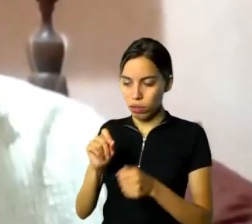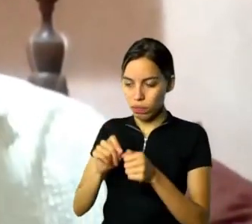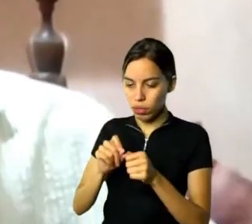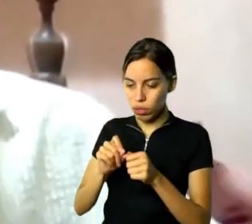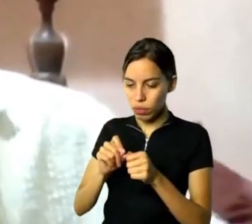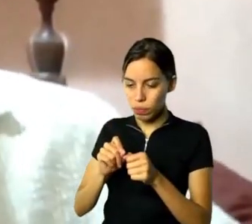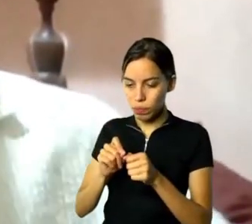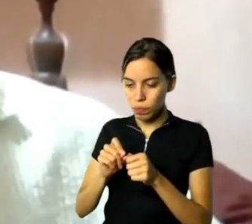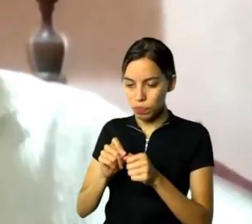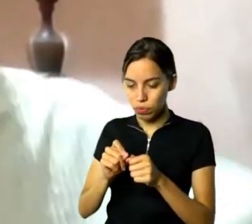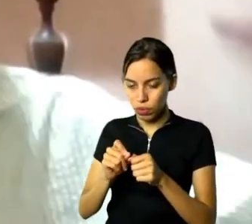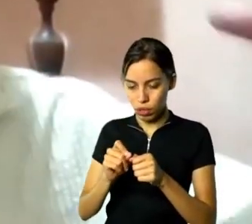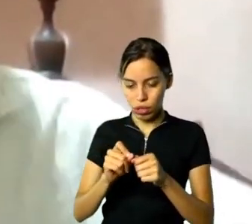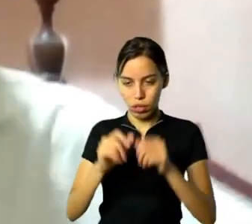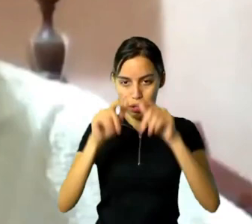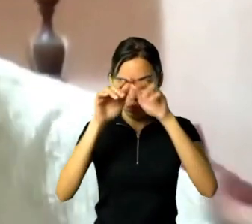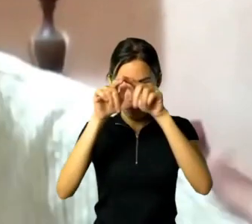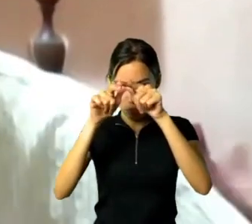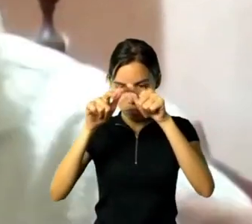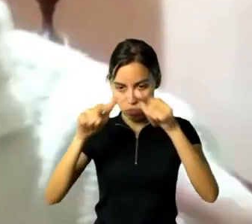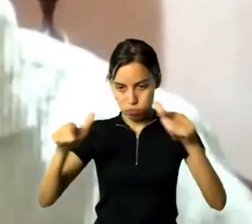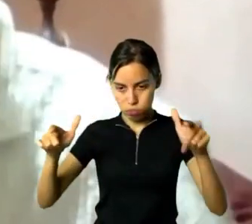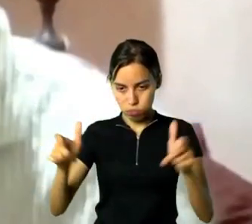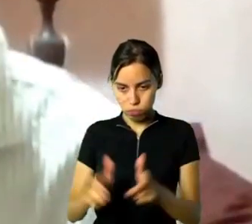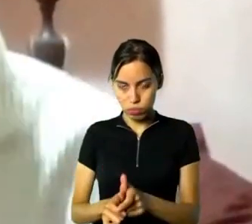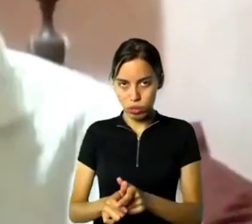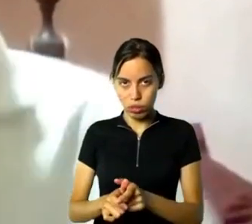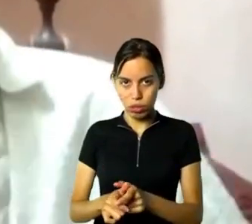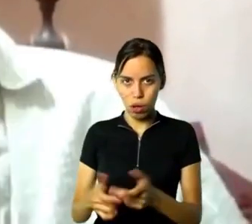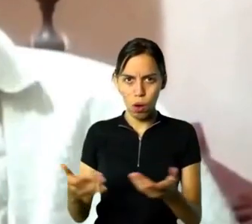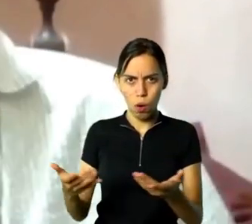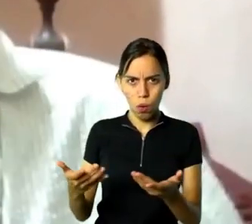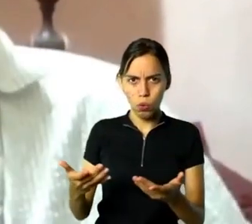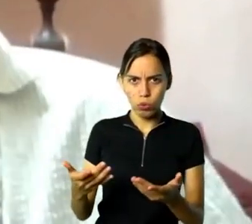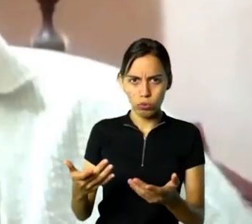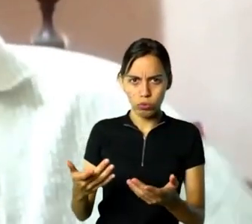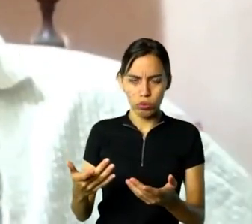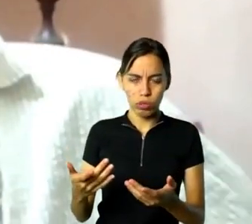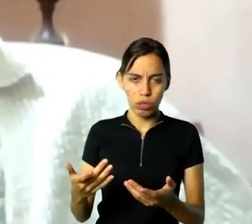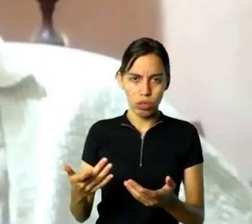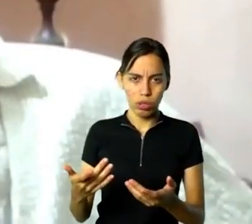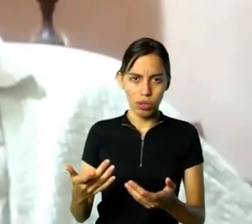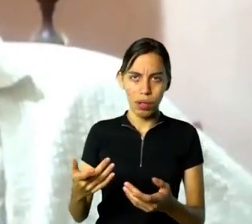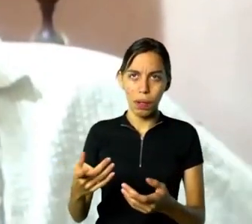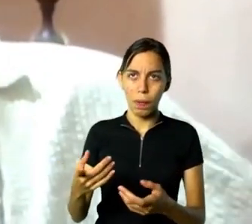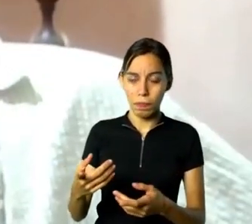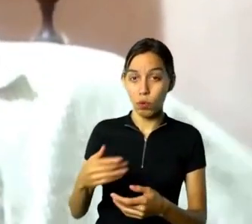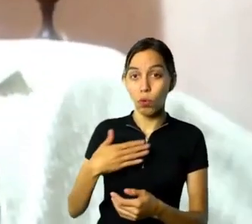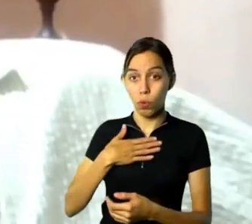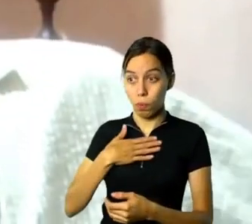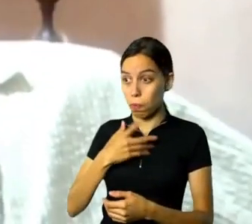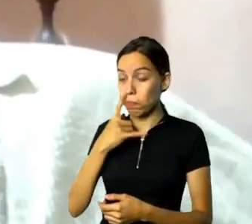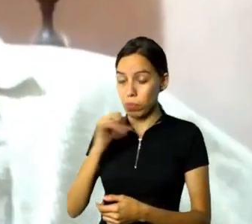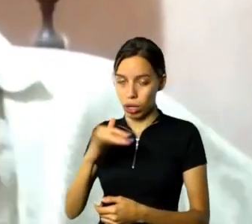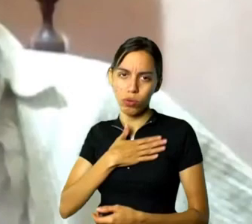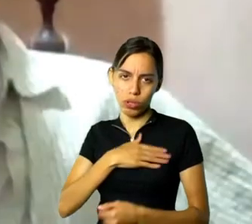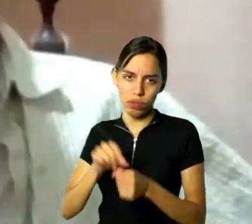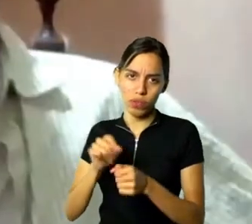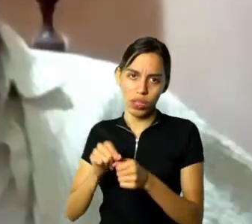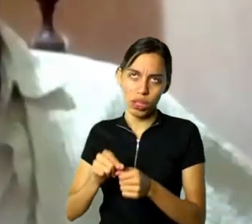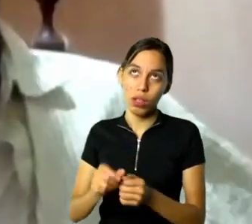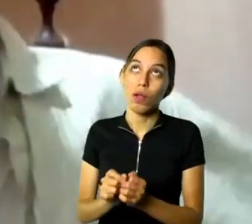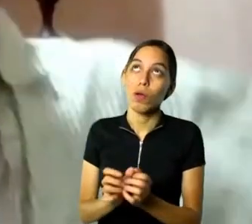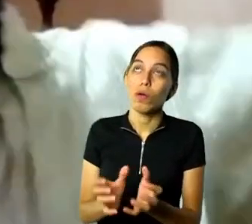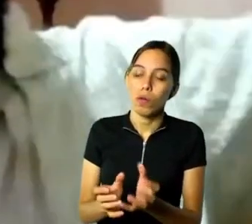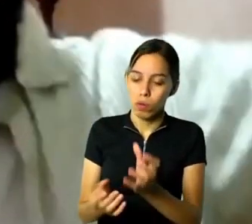e ele gostava muito daquela coisa de ver o balão subindo no céu, hoje até é uma coisa ilegal, né? Mas, inclusive, tem os quadros dele com o céu de ouro